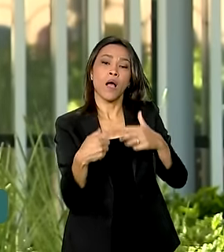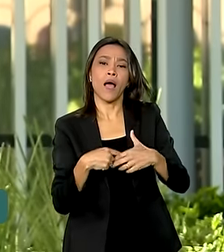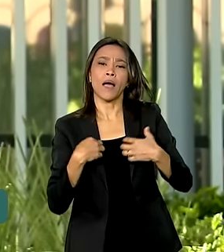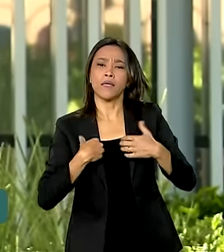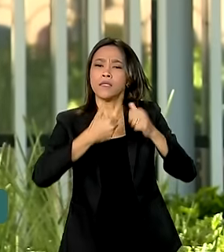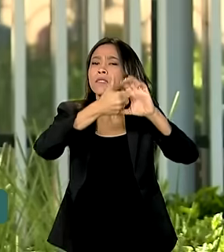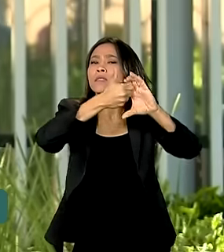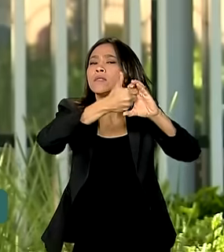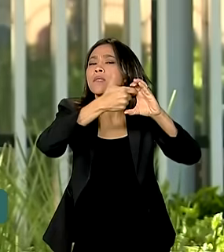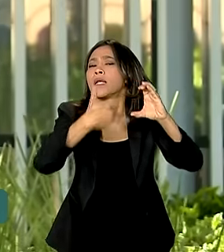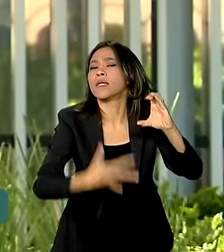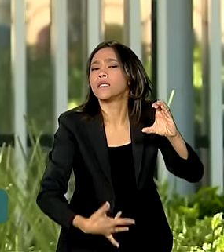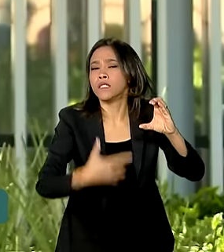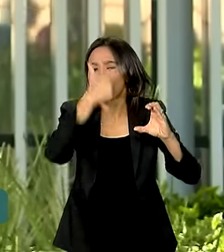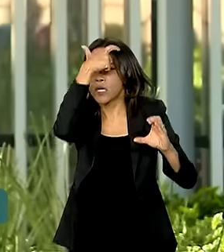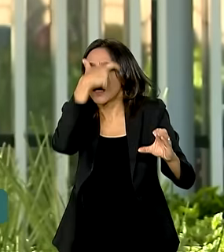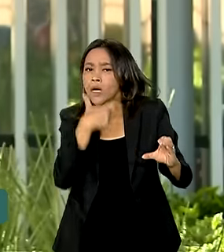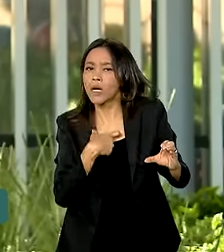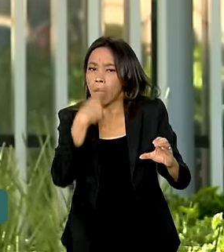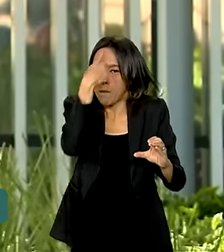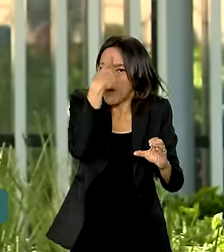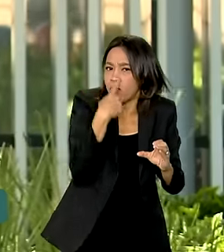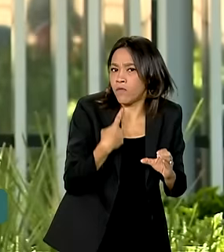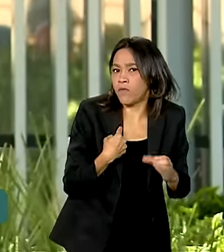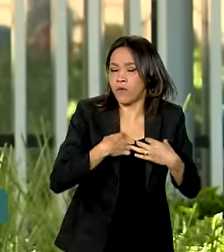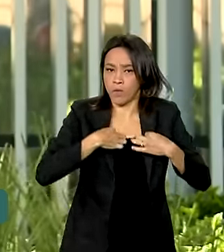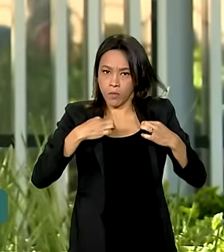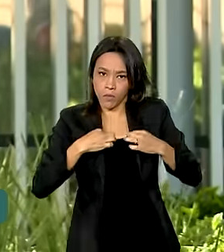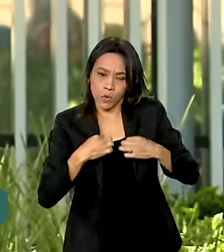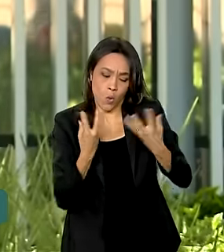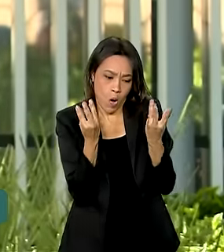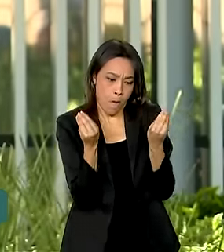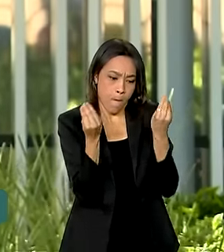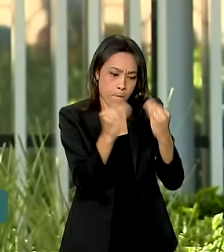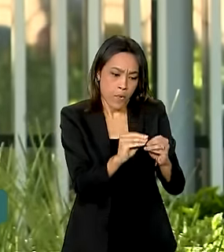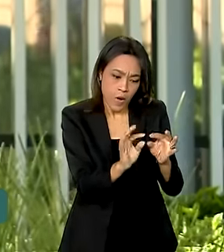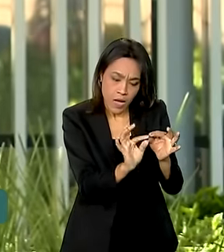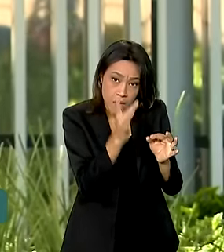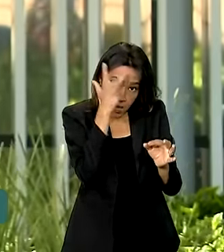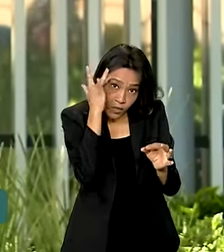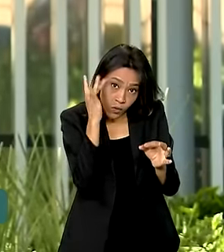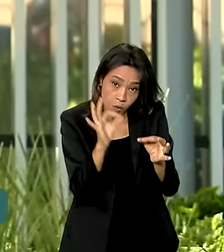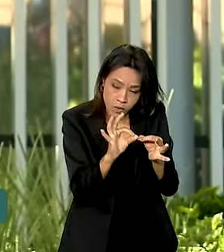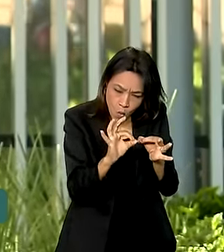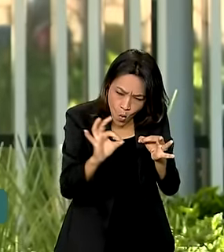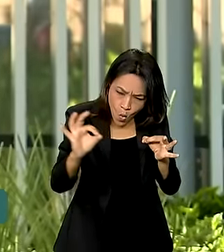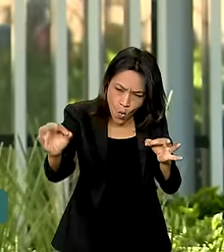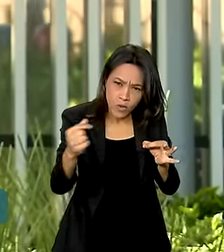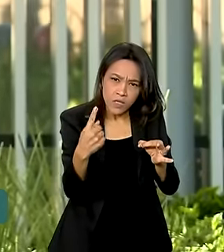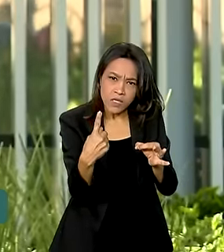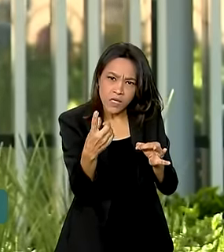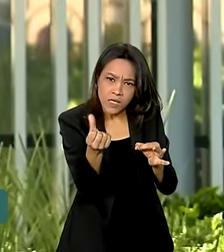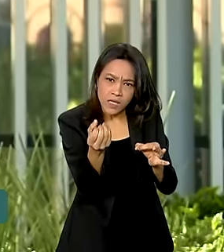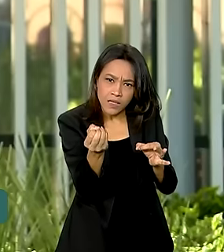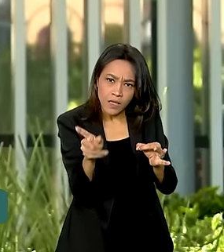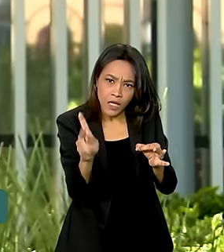da vítima e todas as pessoas dentro desse raio de 160 quilômetros que têm conta nas redes sociais recebem, então, uma